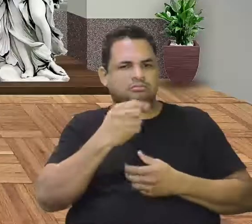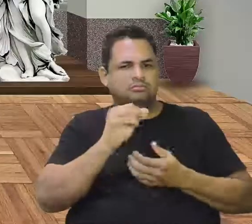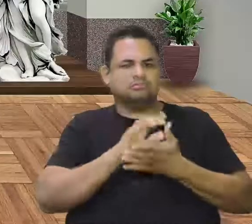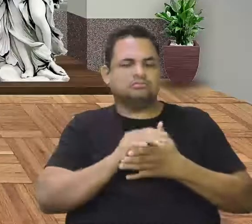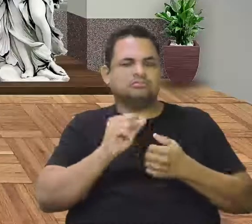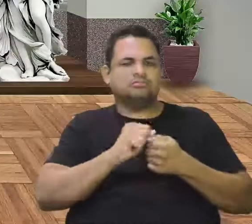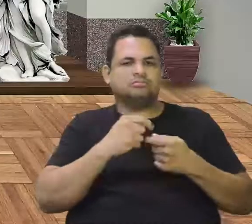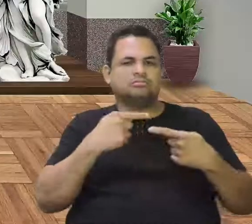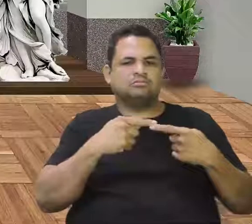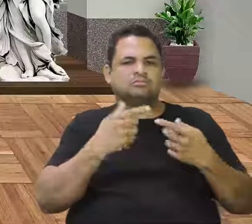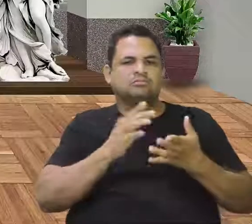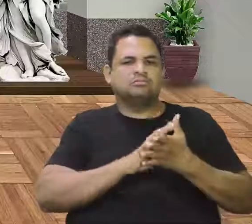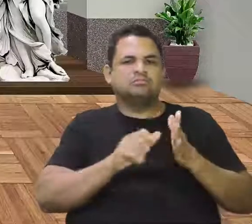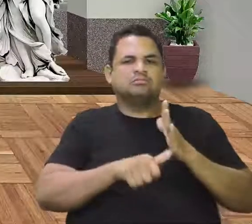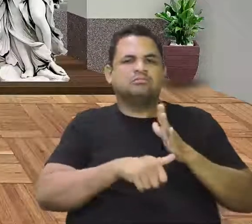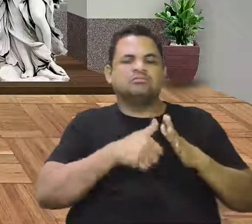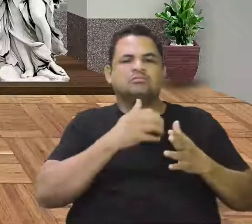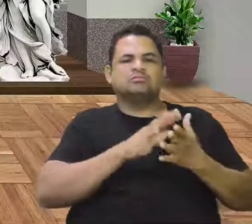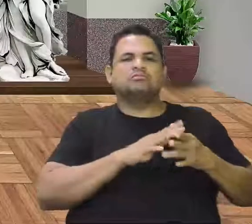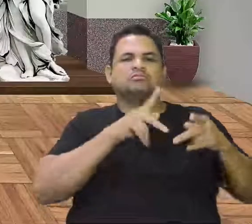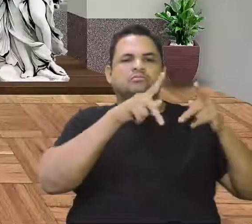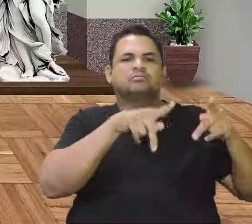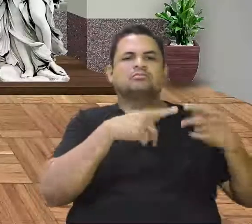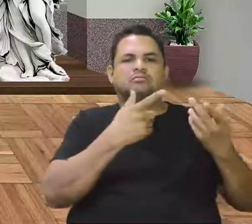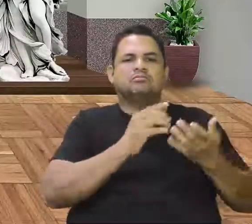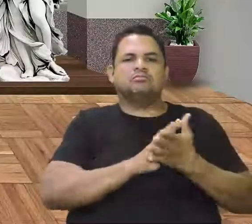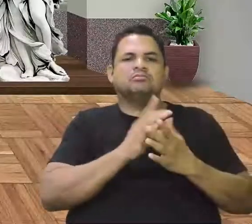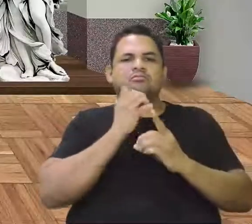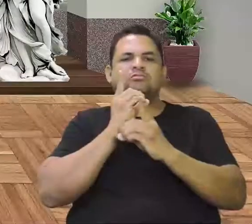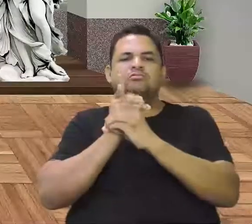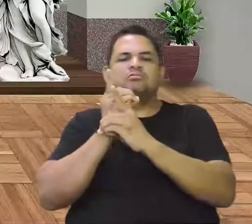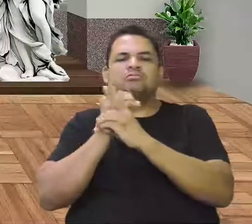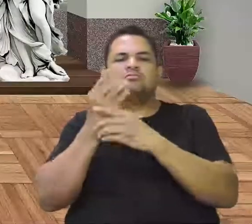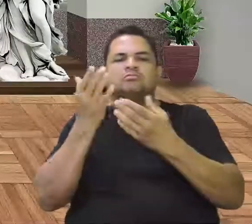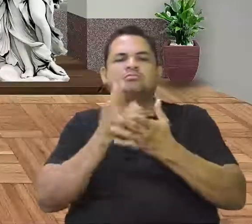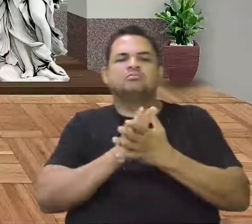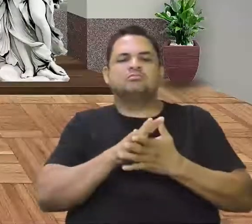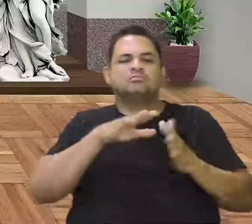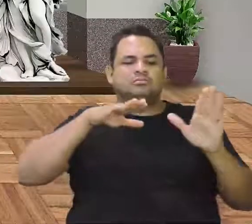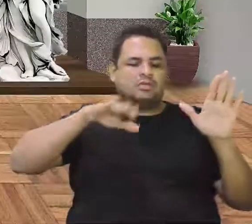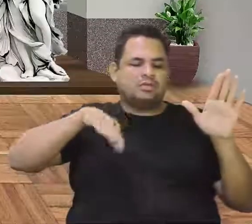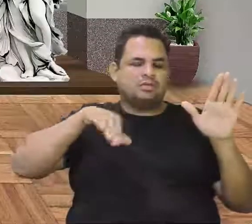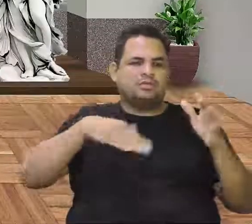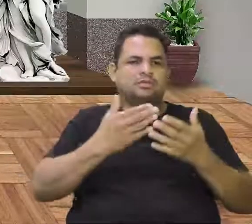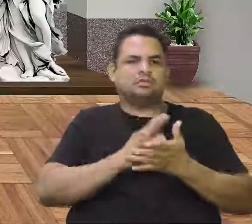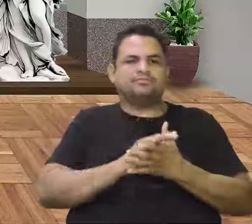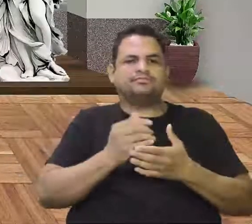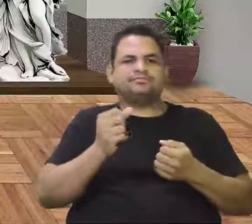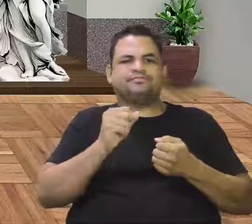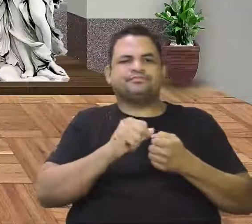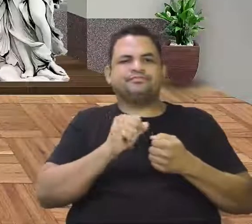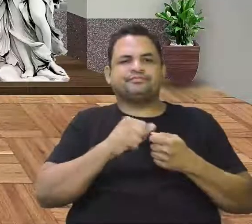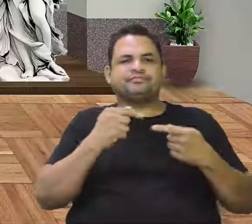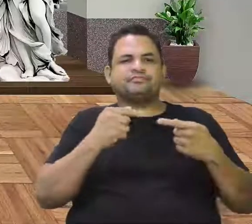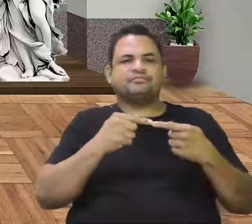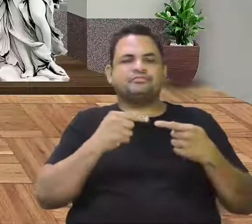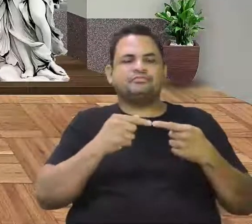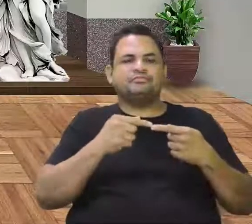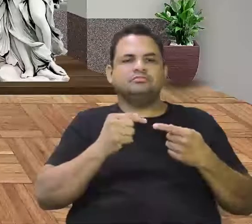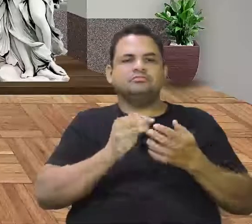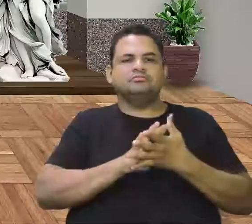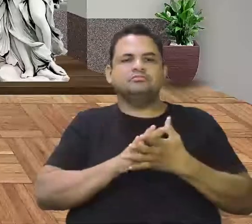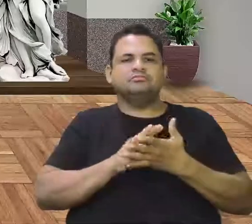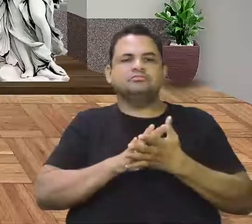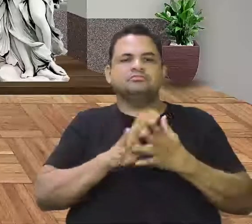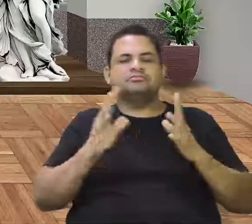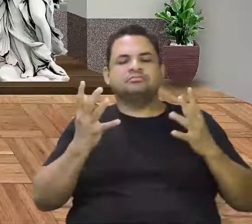com os primeiros povos, com os tupiniquins que eles vão encontrar na praia. E fazem um contato, vão celebrar